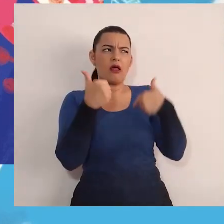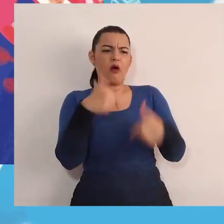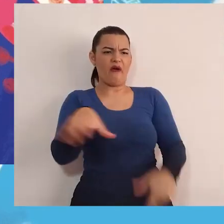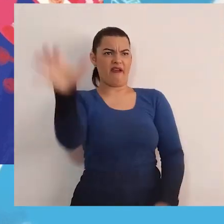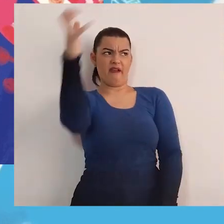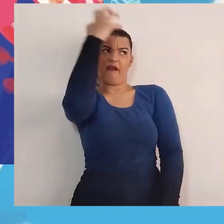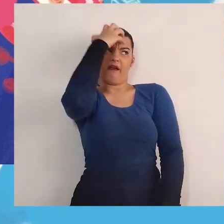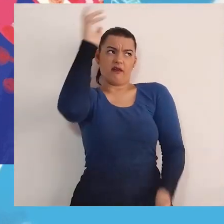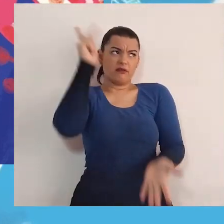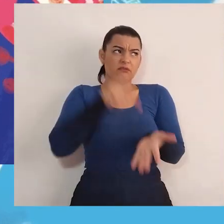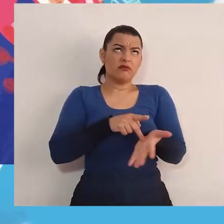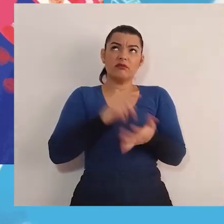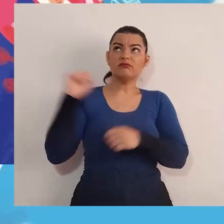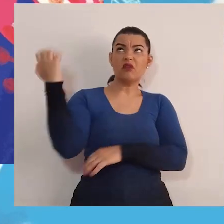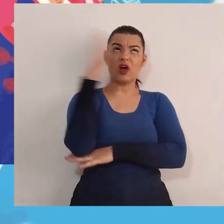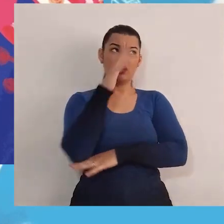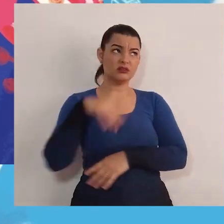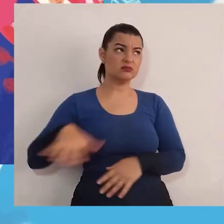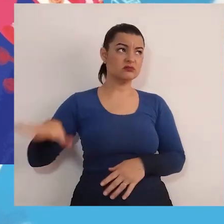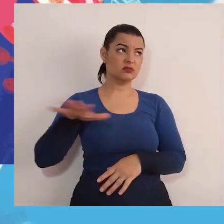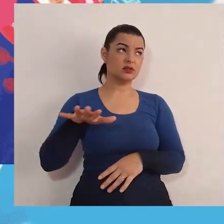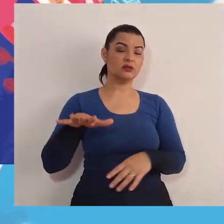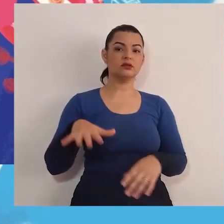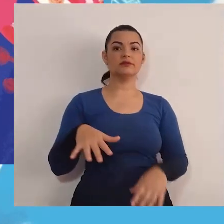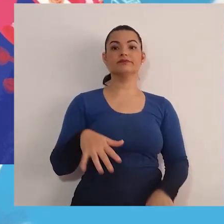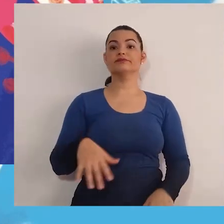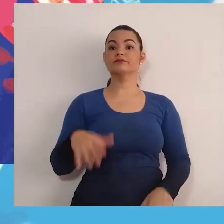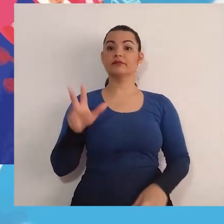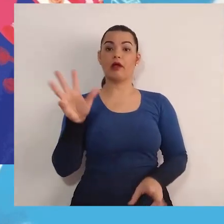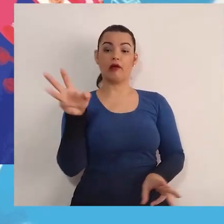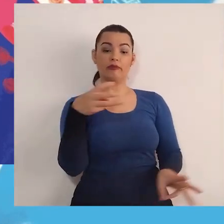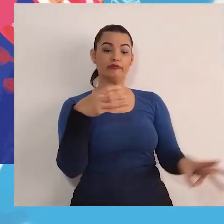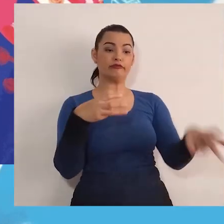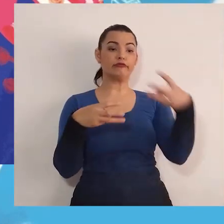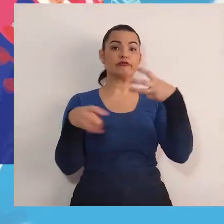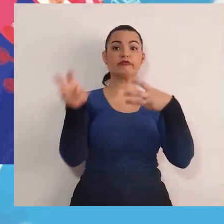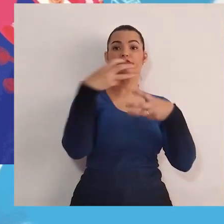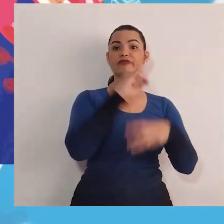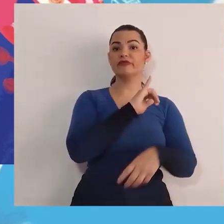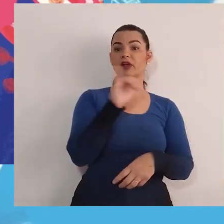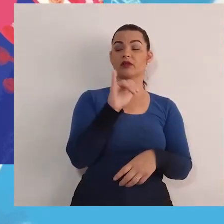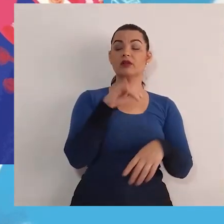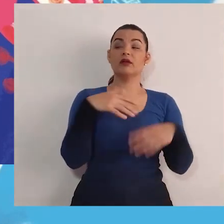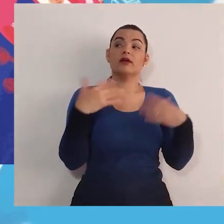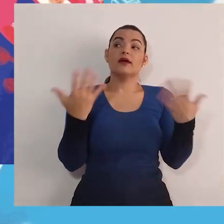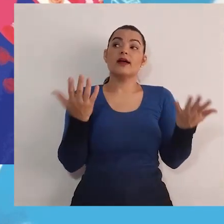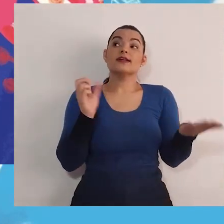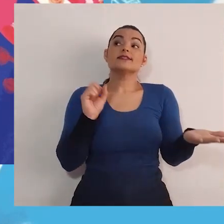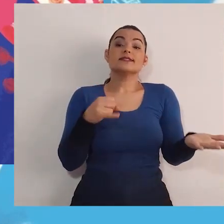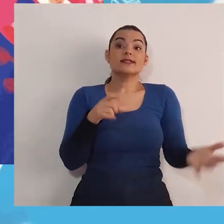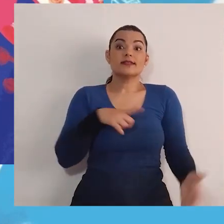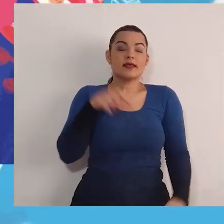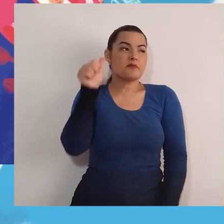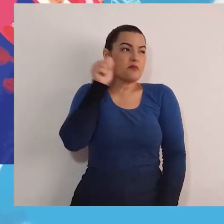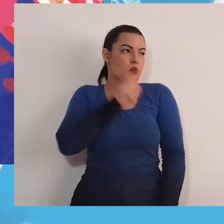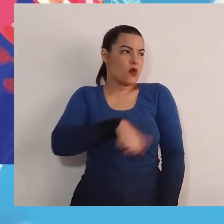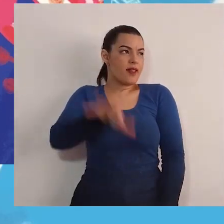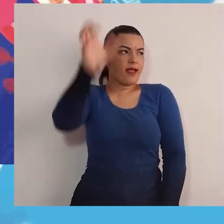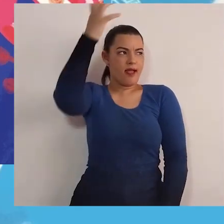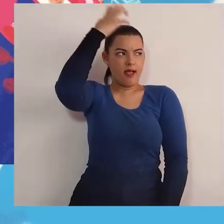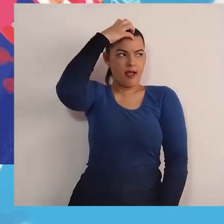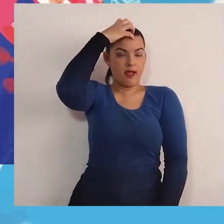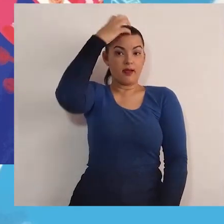que o leão tem que ser o rei da floresta? A preguiça disse, E se tivéssemos uma